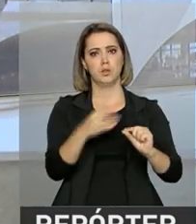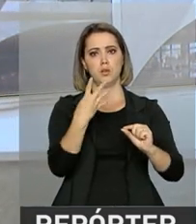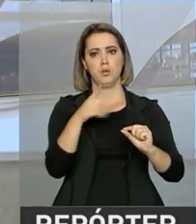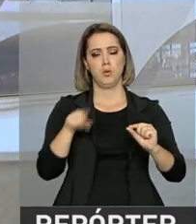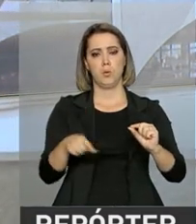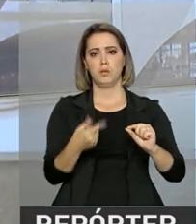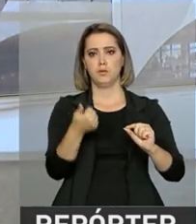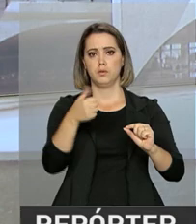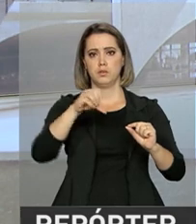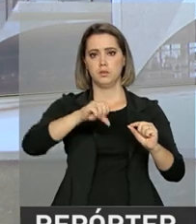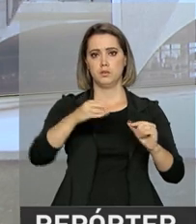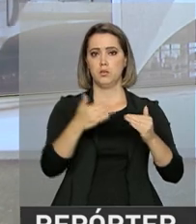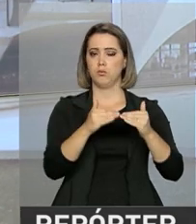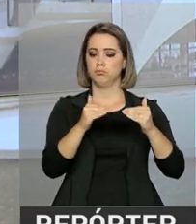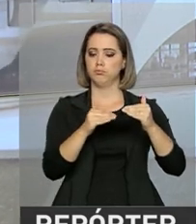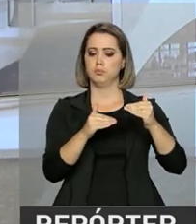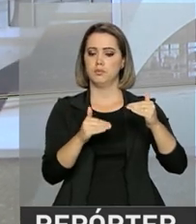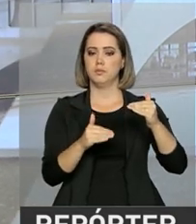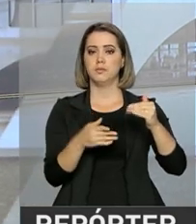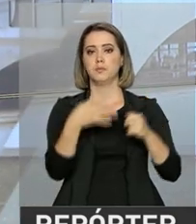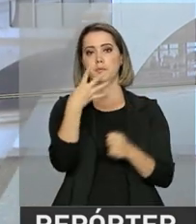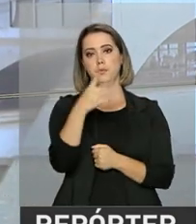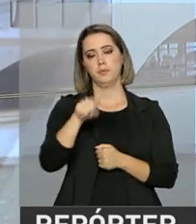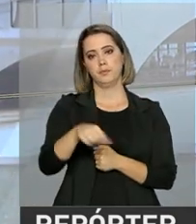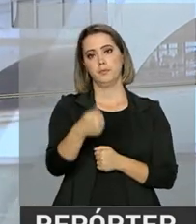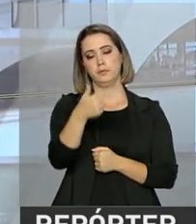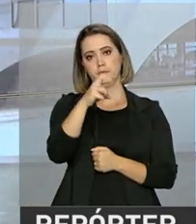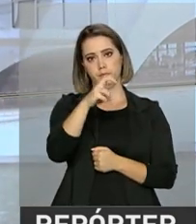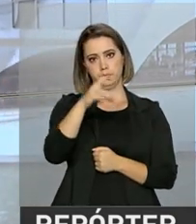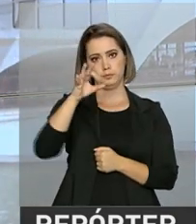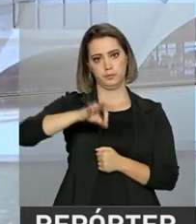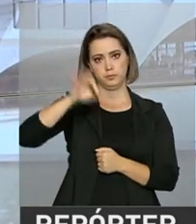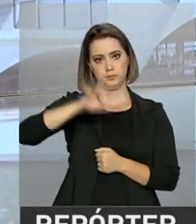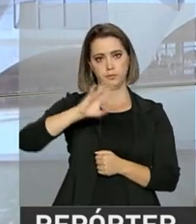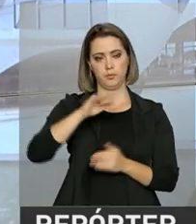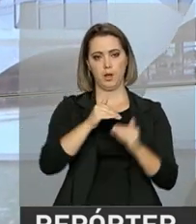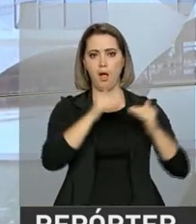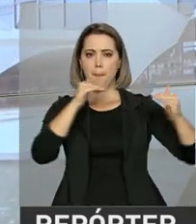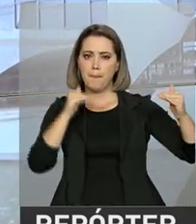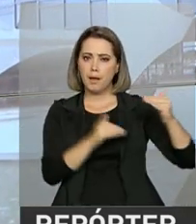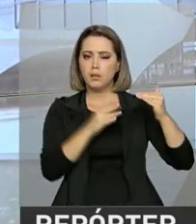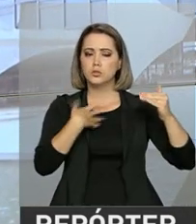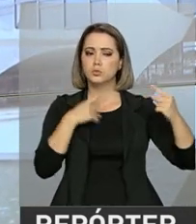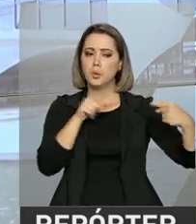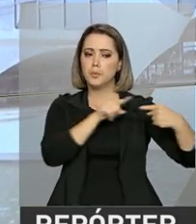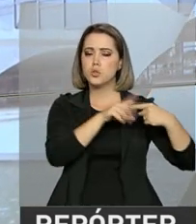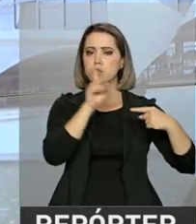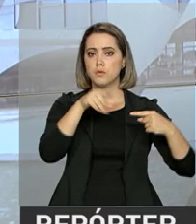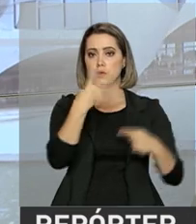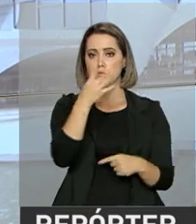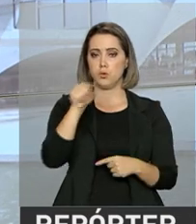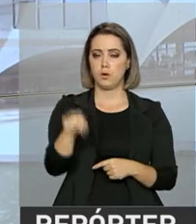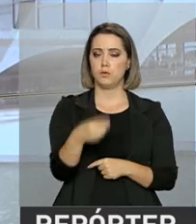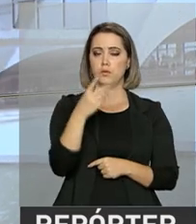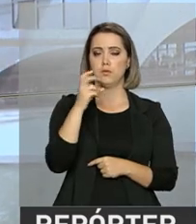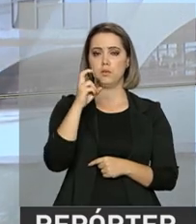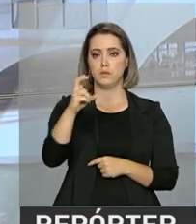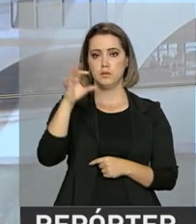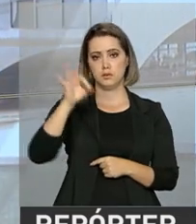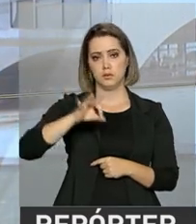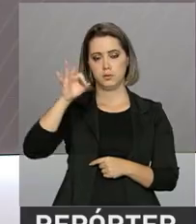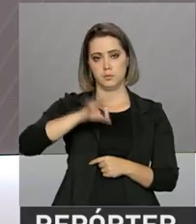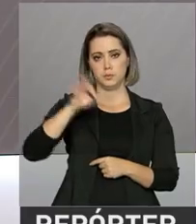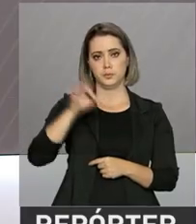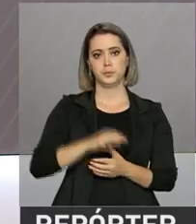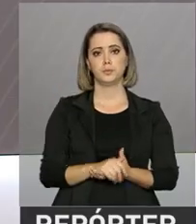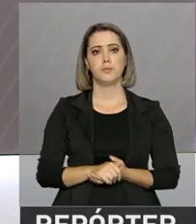,19% para 4,15%, abaixo, portanto, da meta de 4,5% estabelecida pelo governo.